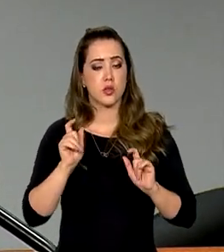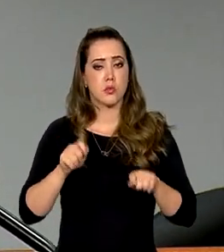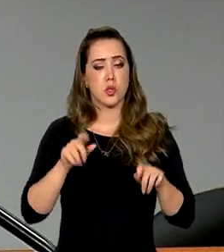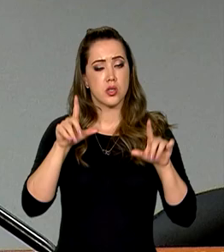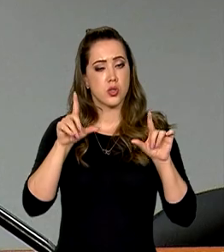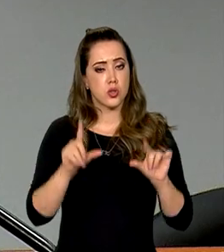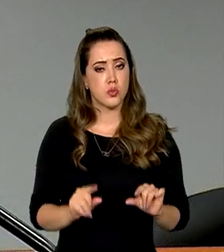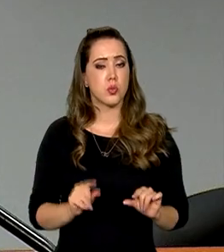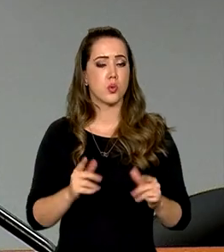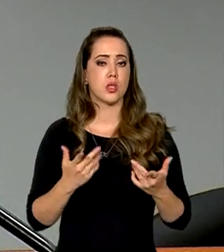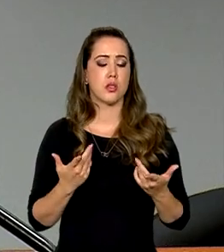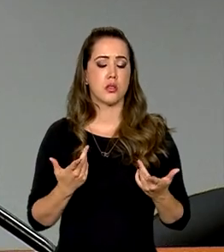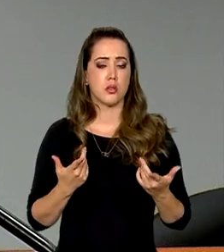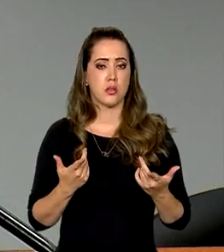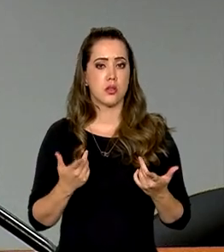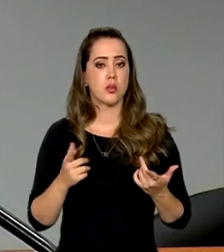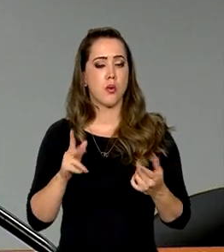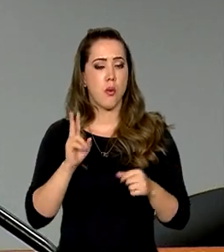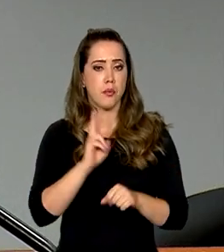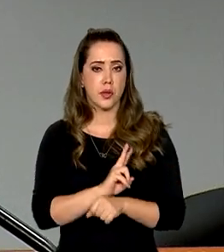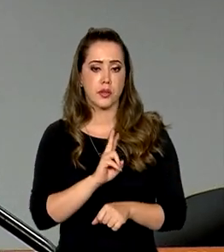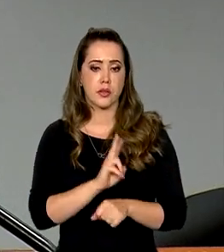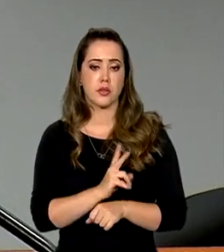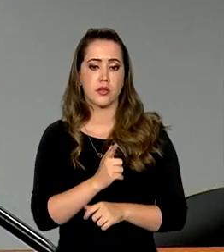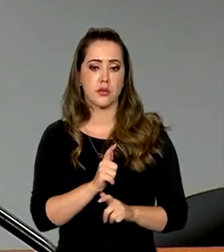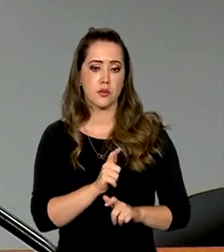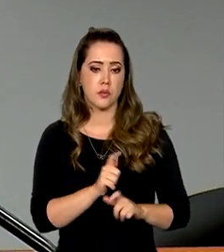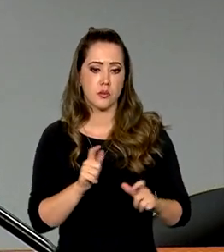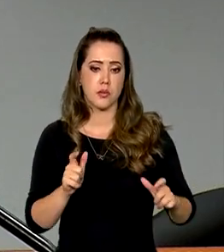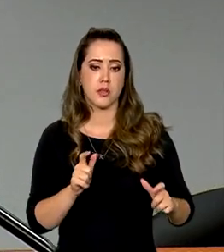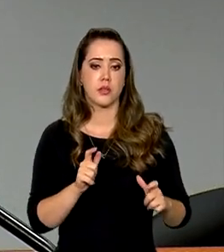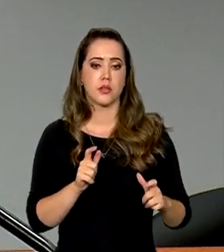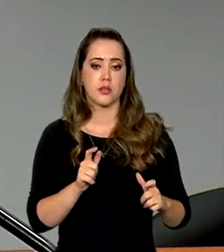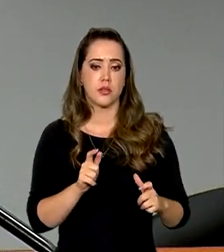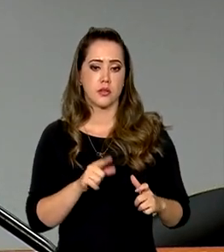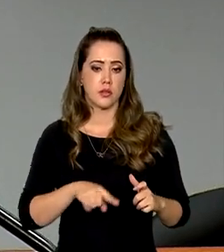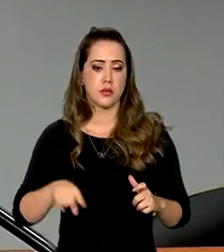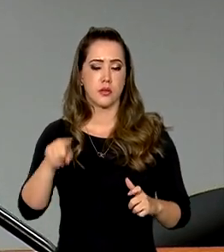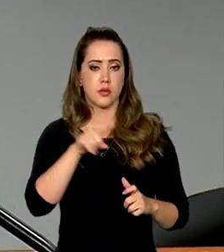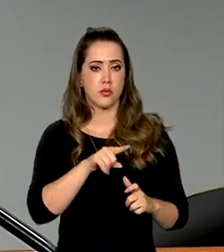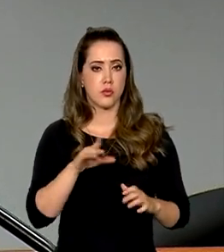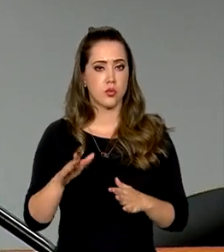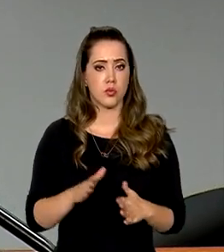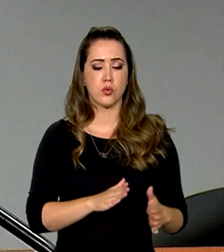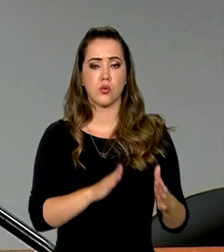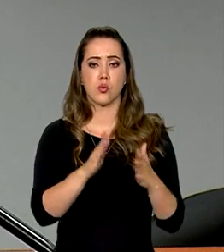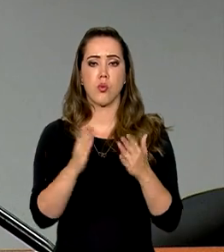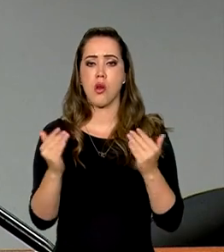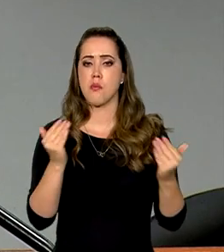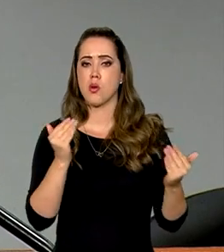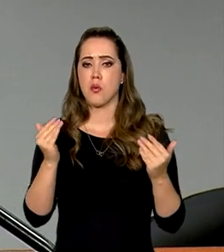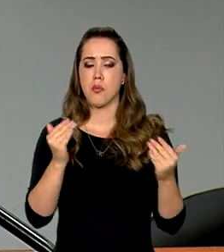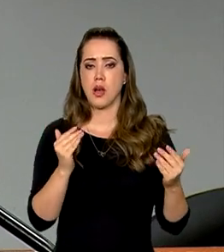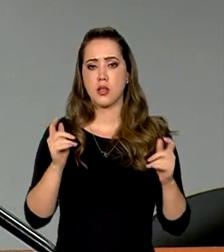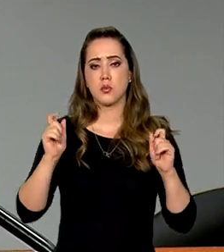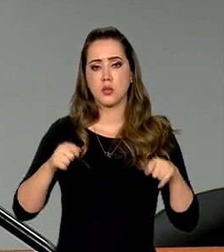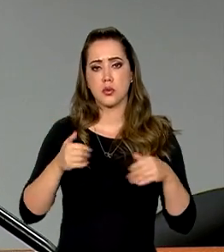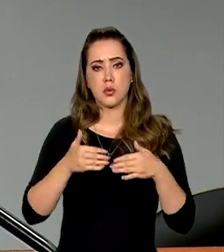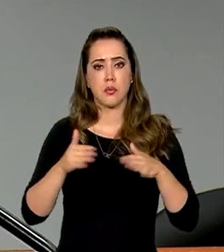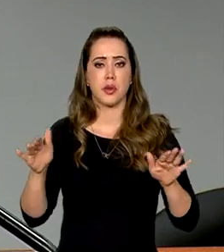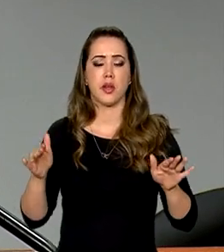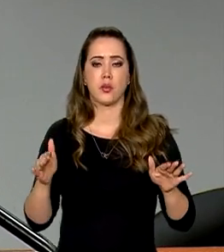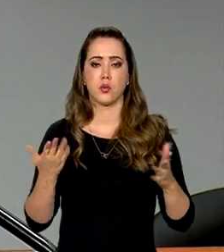possamos pensar em ter uma proteção maior na direção de um mercado aberto.